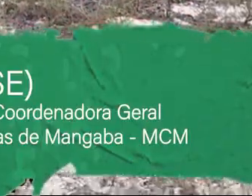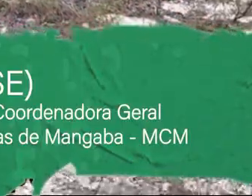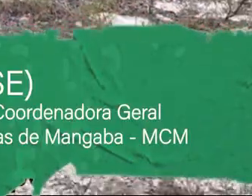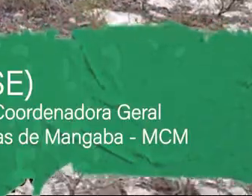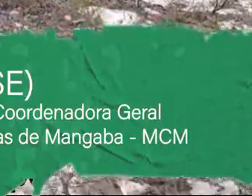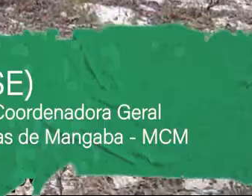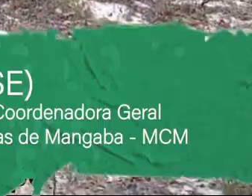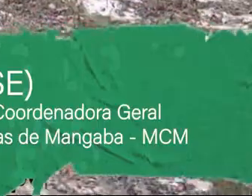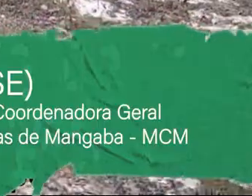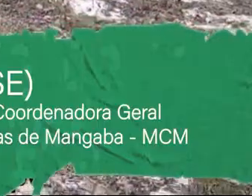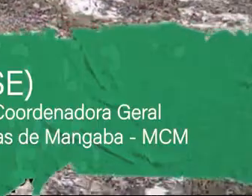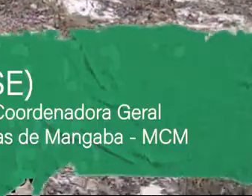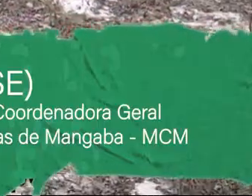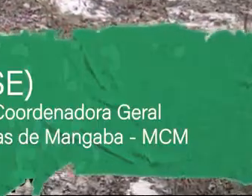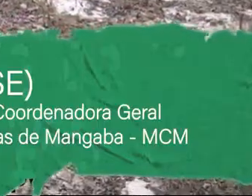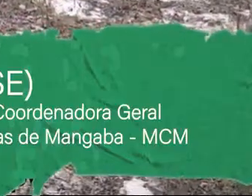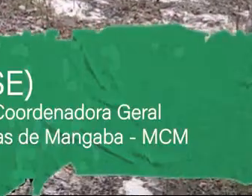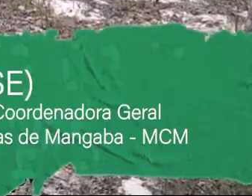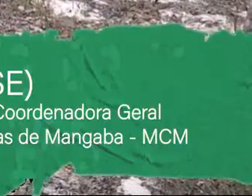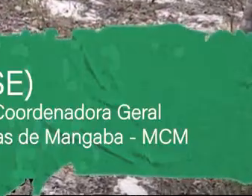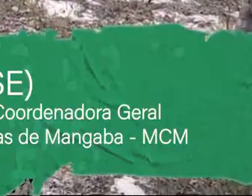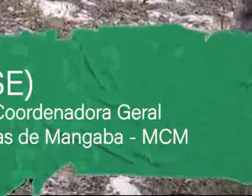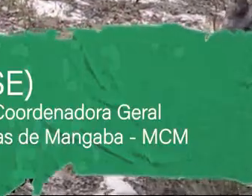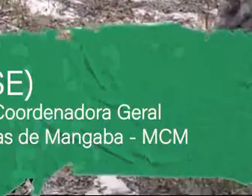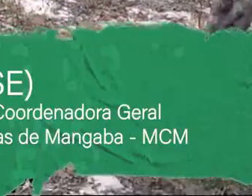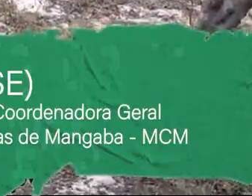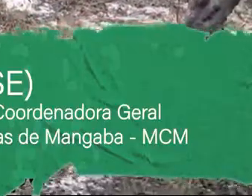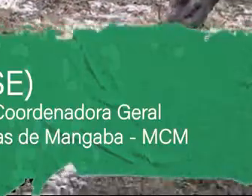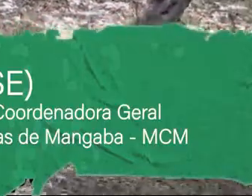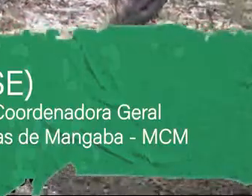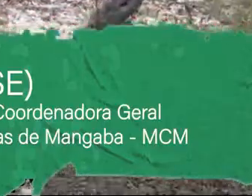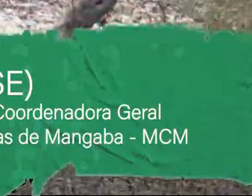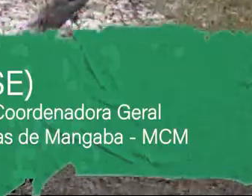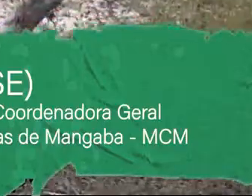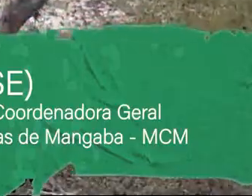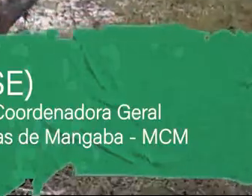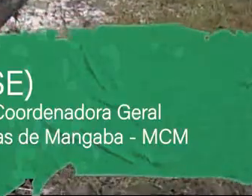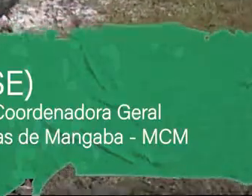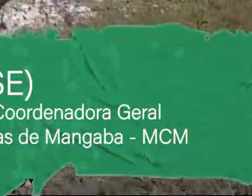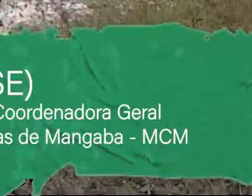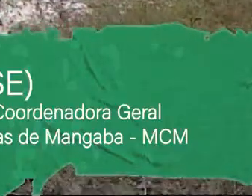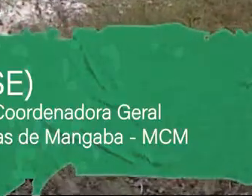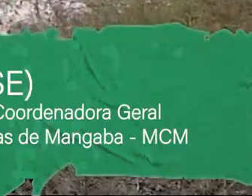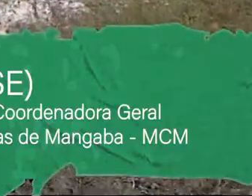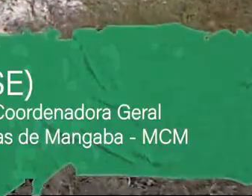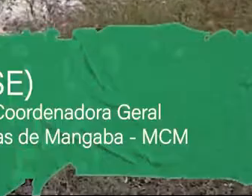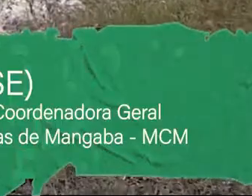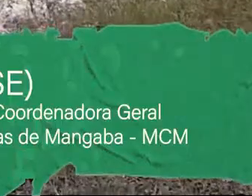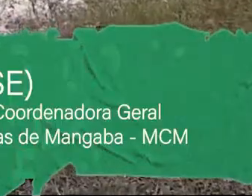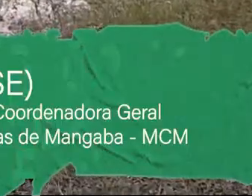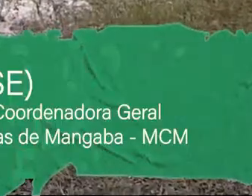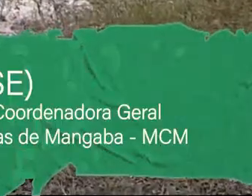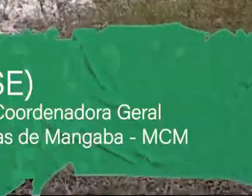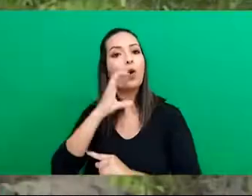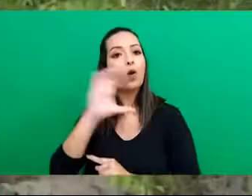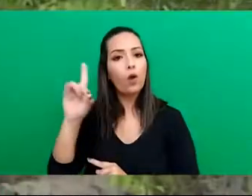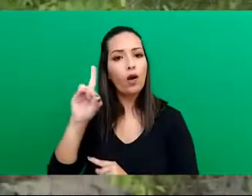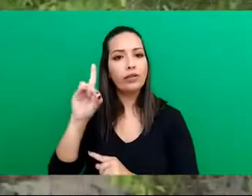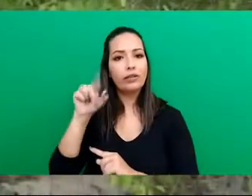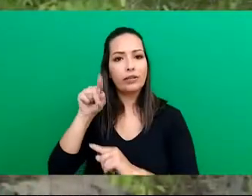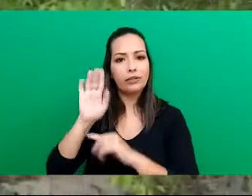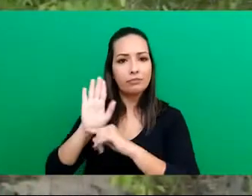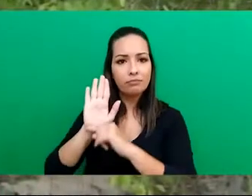ativista no movimento das catadoras de mangaba aqui no estado de Sergipe. Atualmente estou como coordenadora do movimento das catadoras de mangaba.